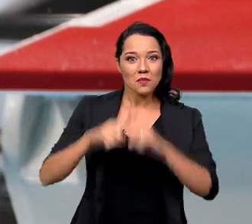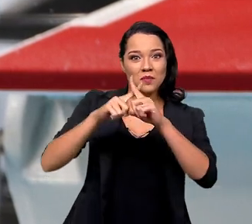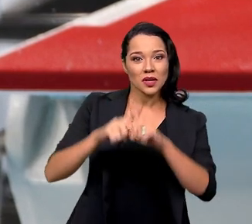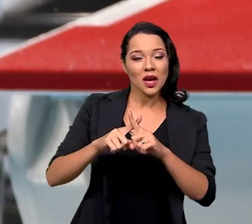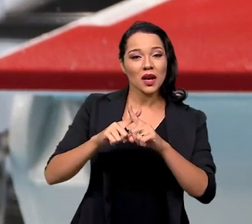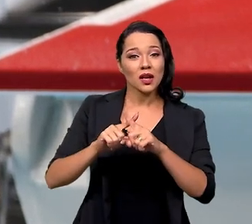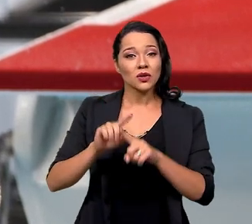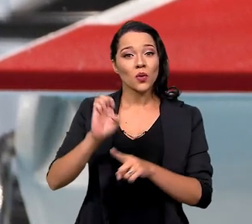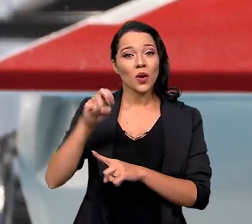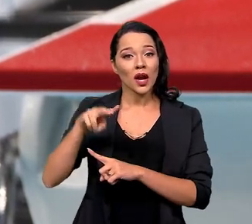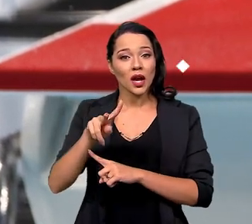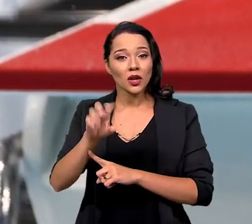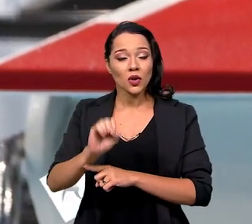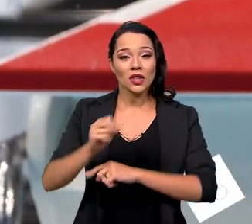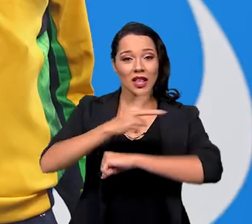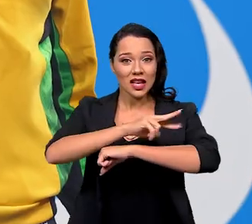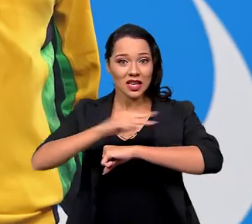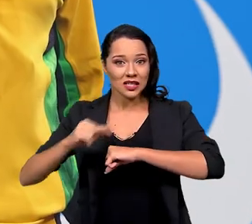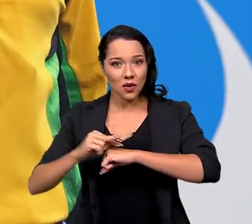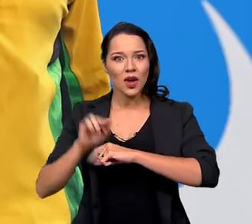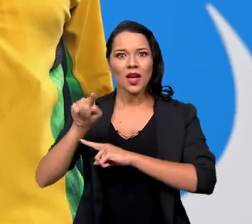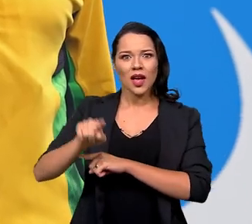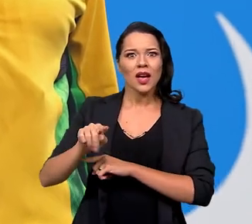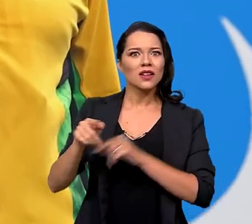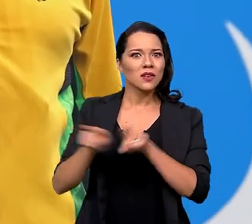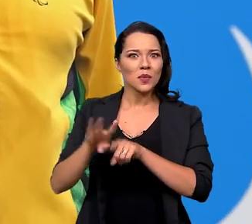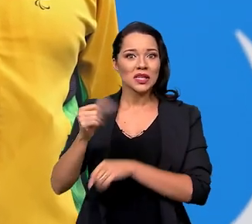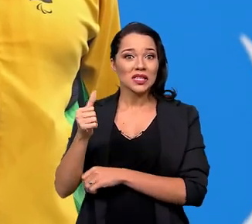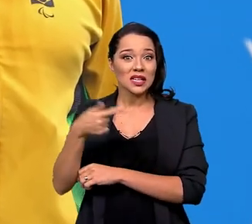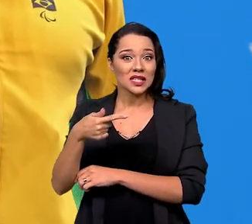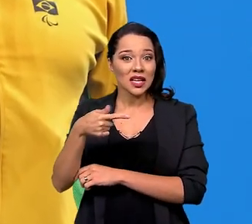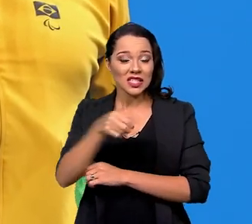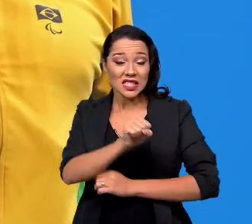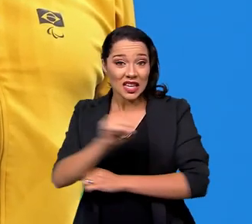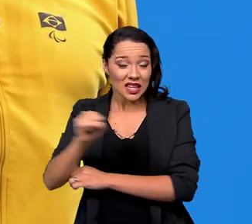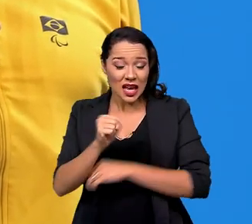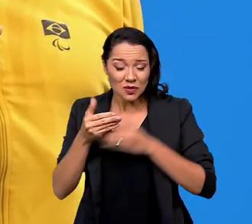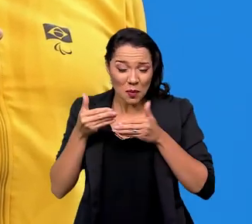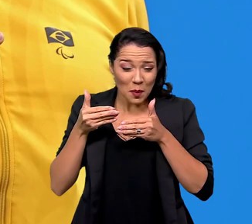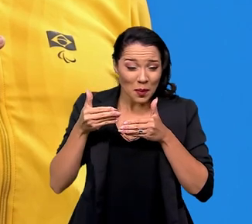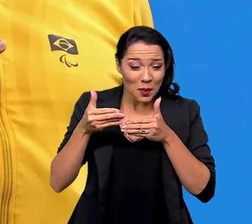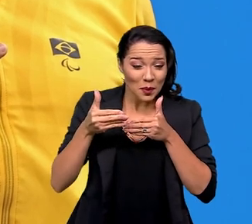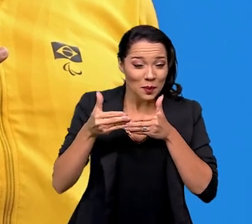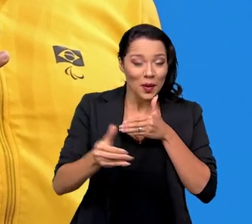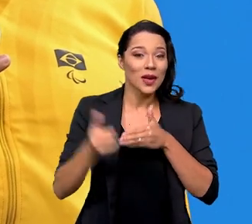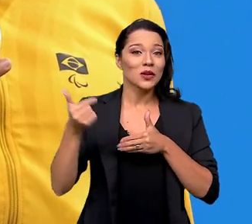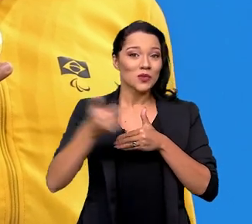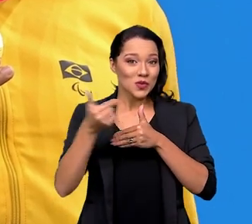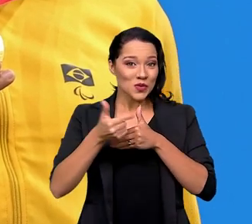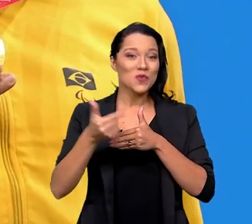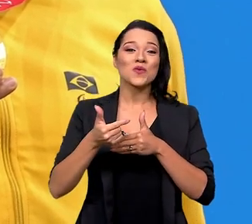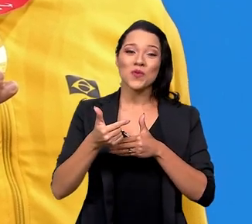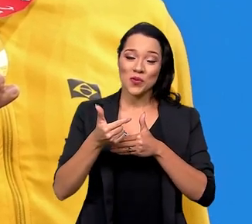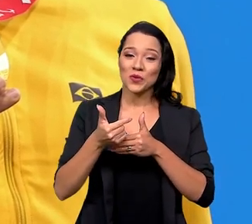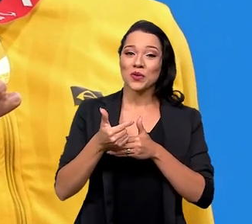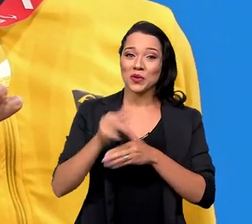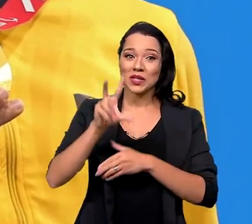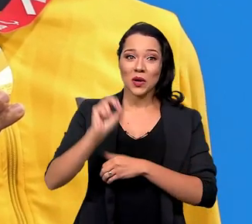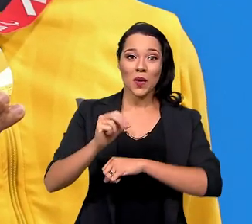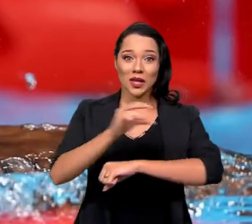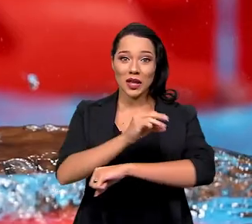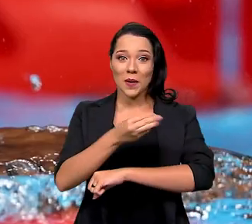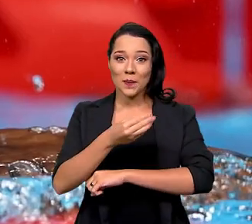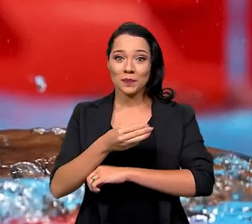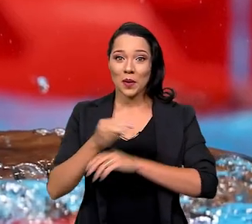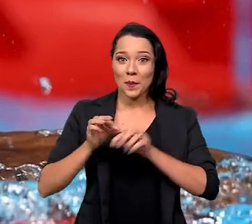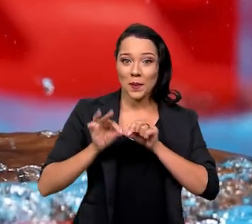Wendel Pereira da natação. Ele chegou apenas 17 centésimos à frente do segundo colocado nos 50